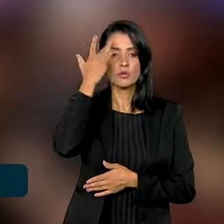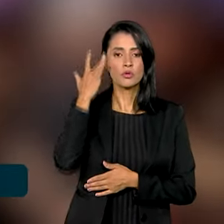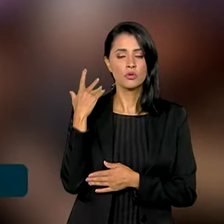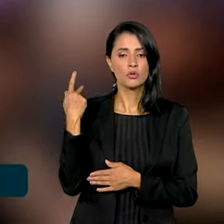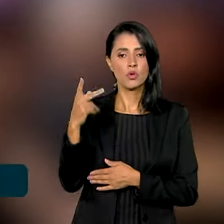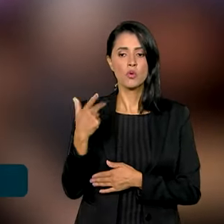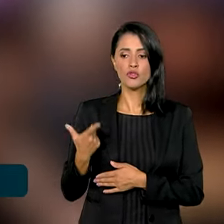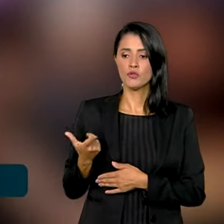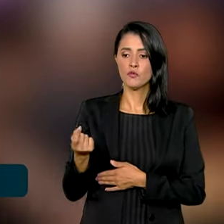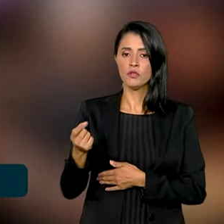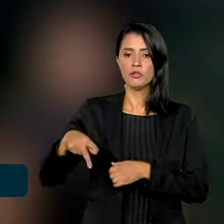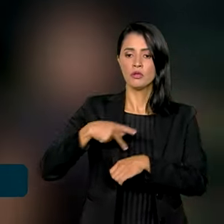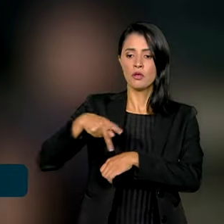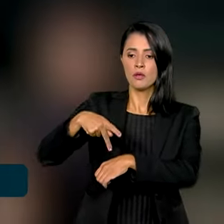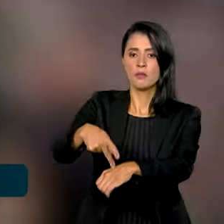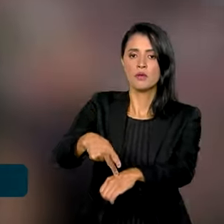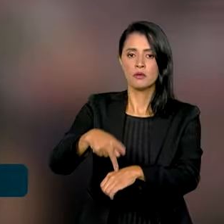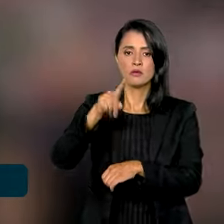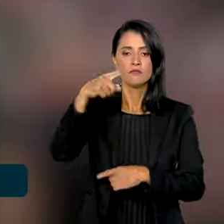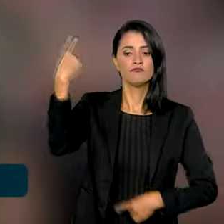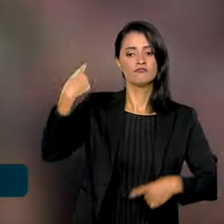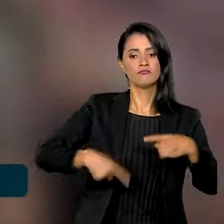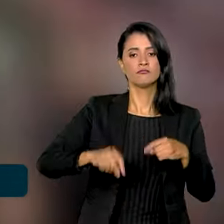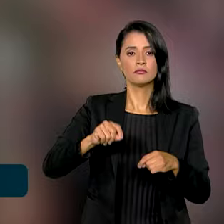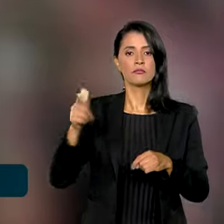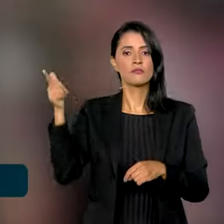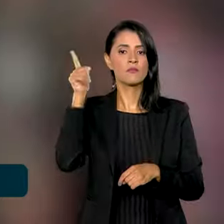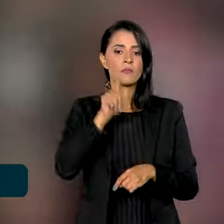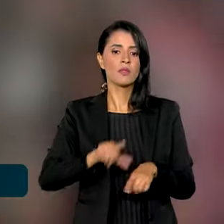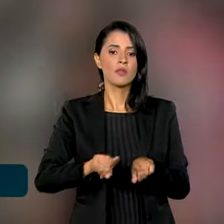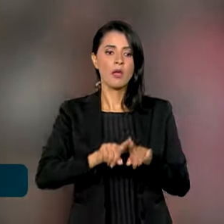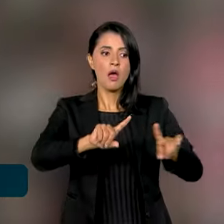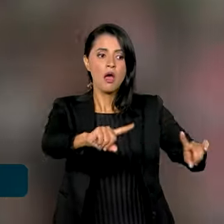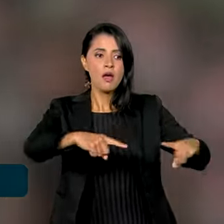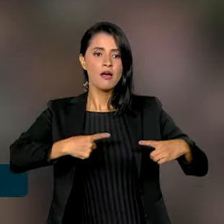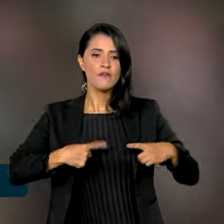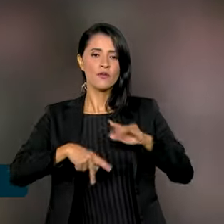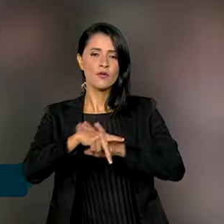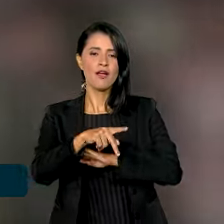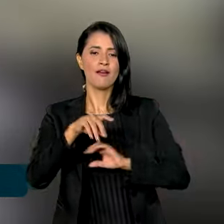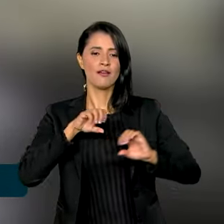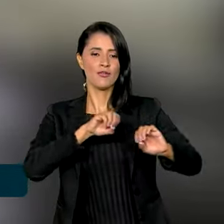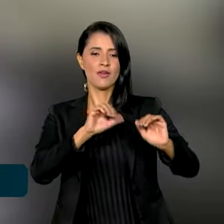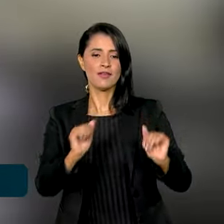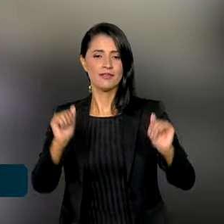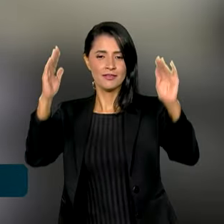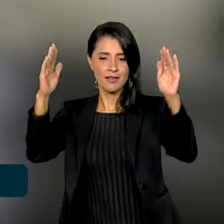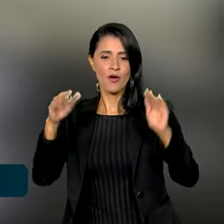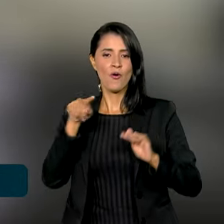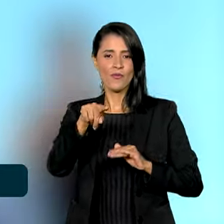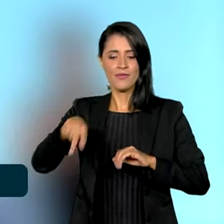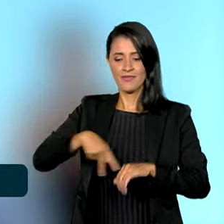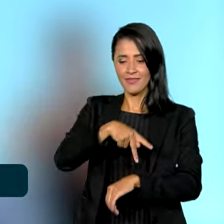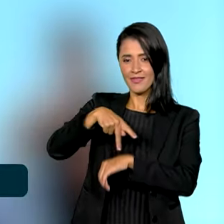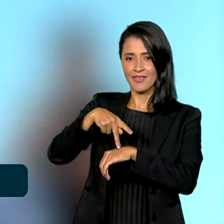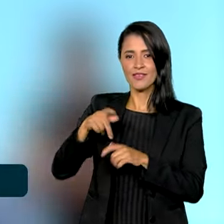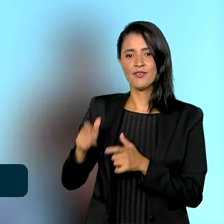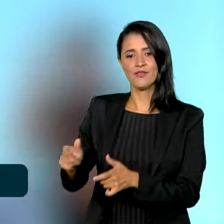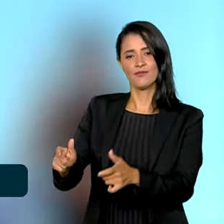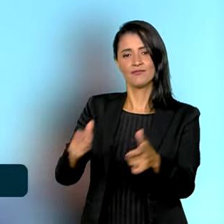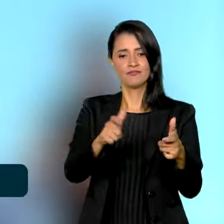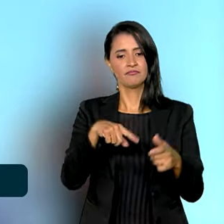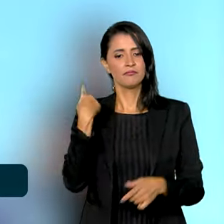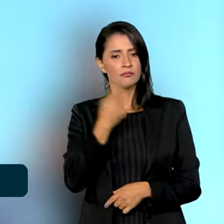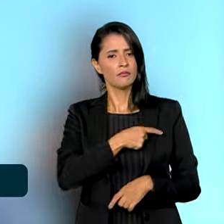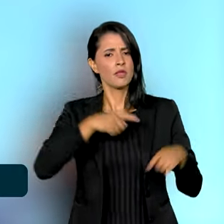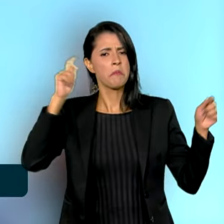de 20 países e vai discutir as conquistas e desafios da educação superior nessas nações. Para sermos uma